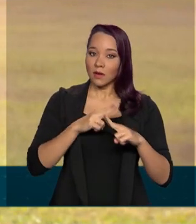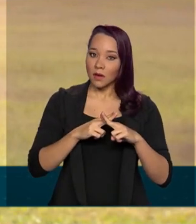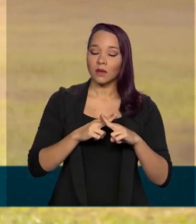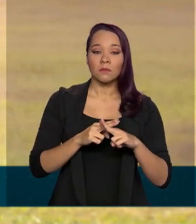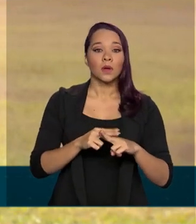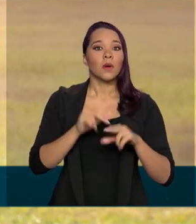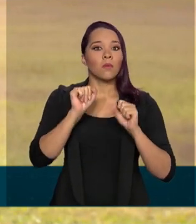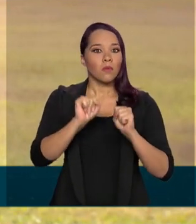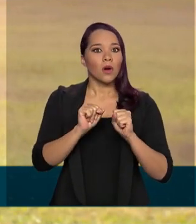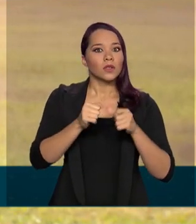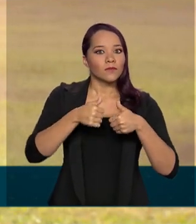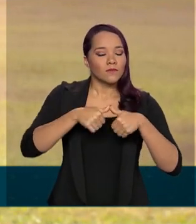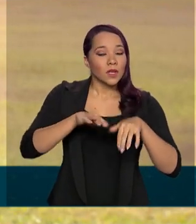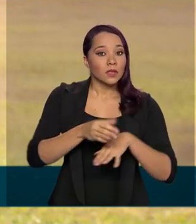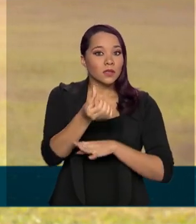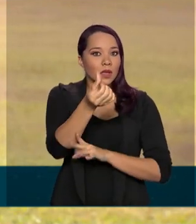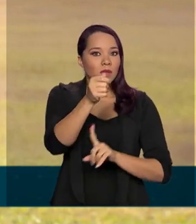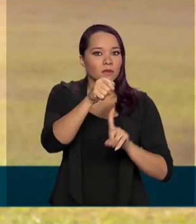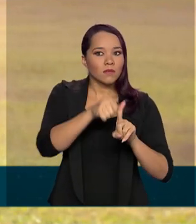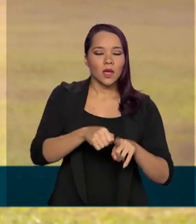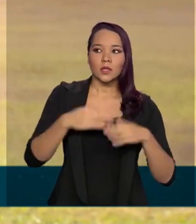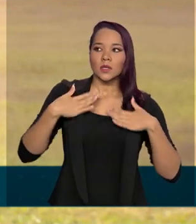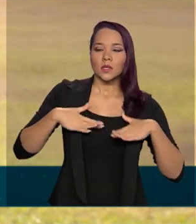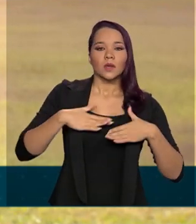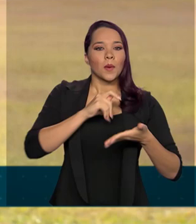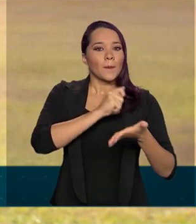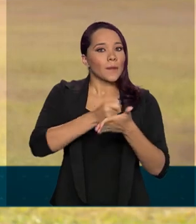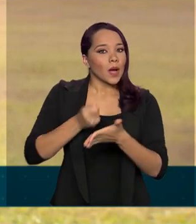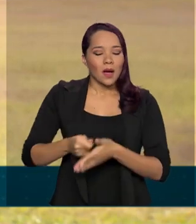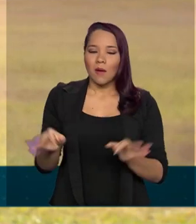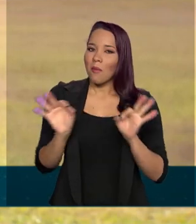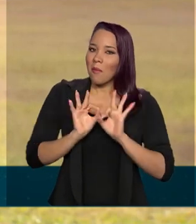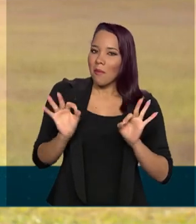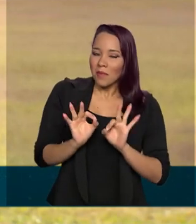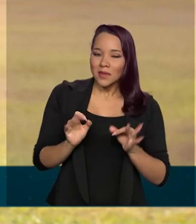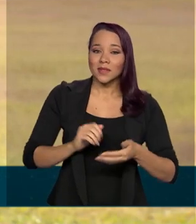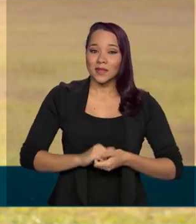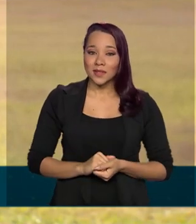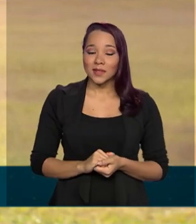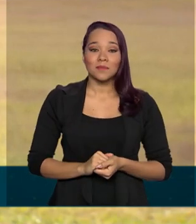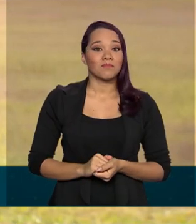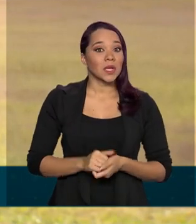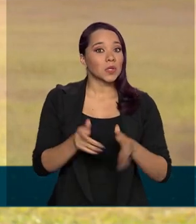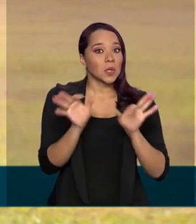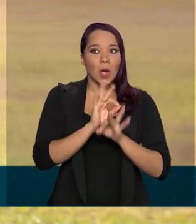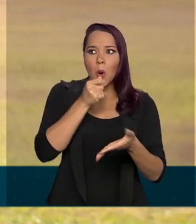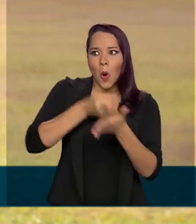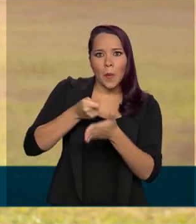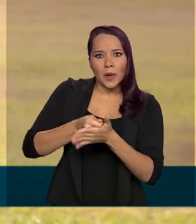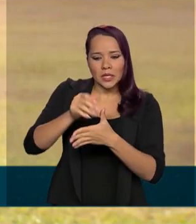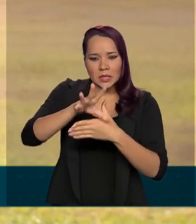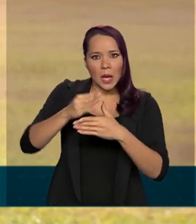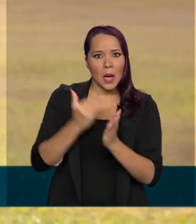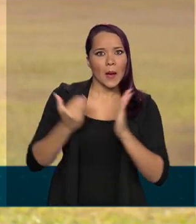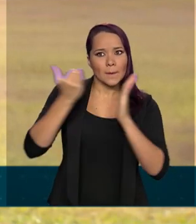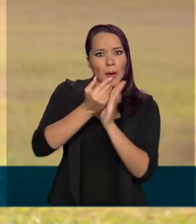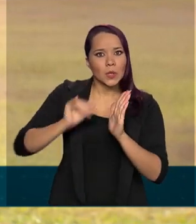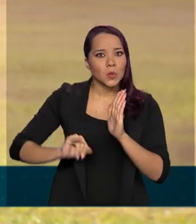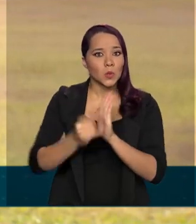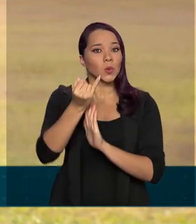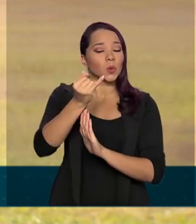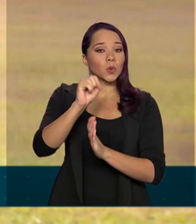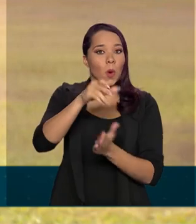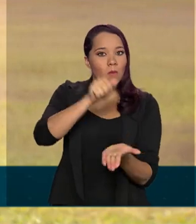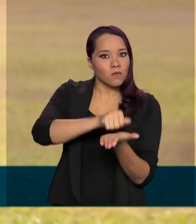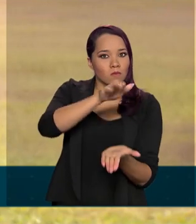pode ficar até seis meses sem pagar as prestações. E isso sem nenhuma cobrança adicional de juros ou